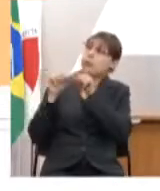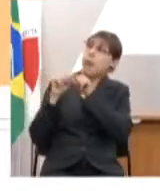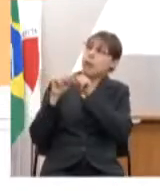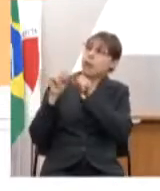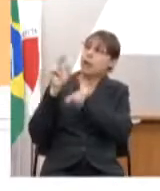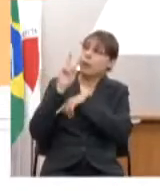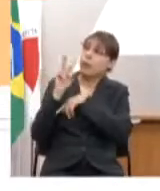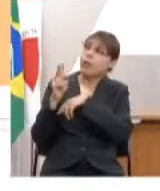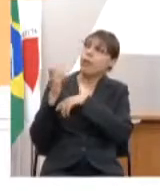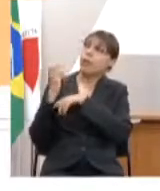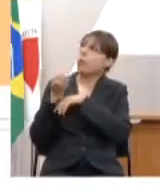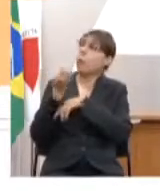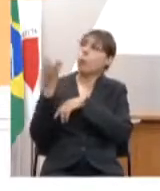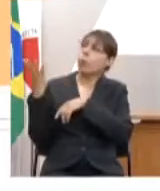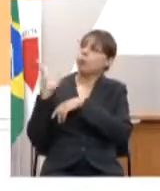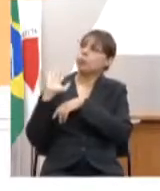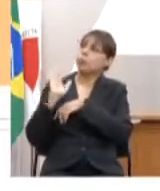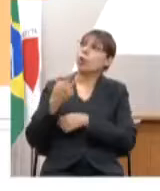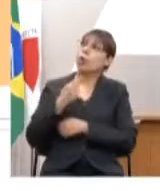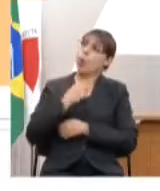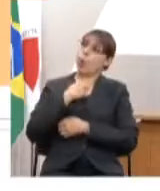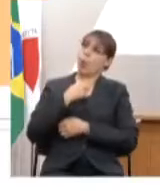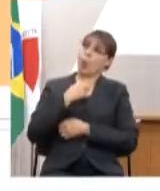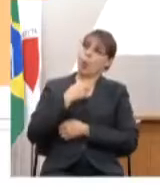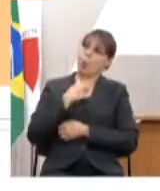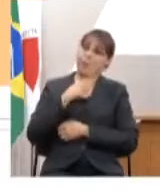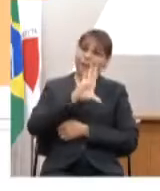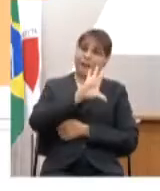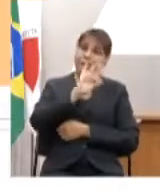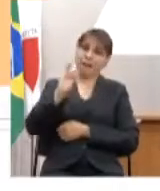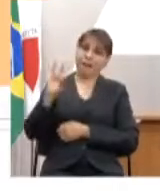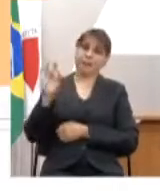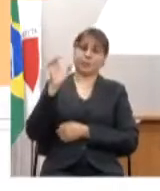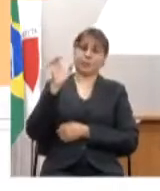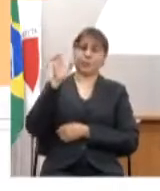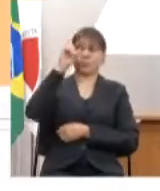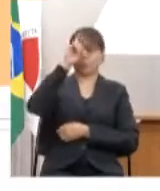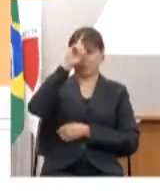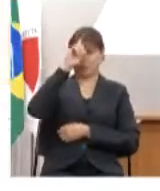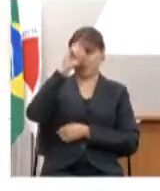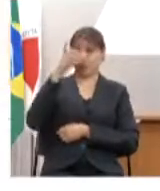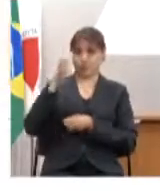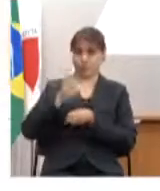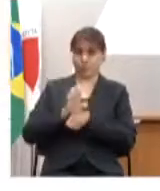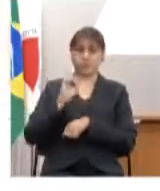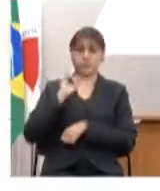qual a ocupação que nós temos em cada hospital do estado pode passar